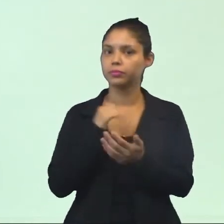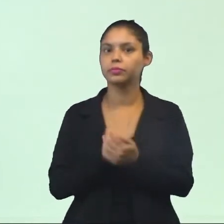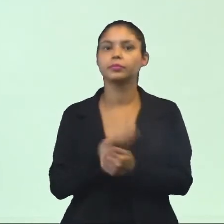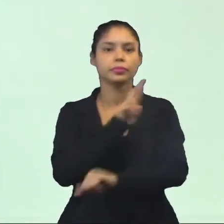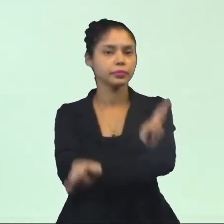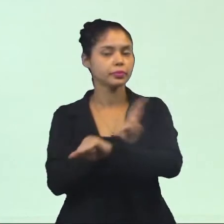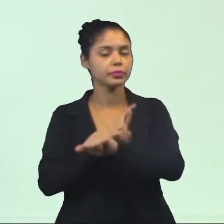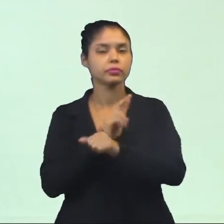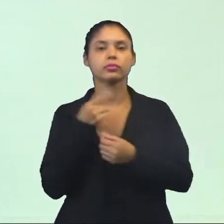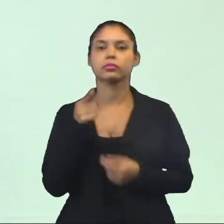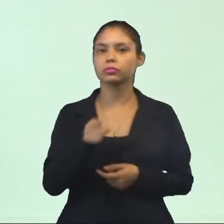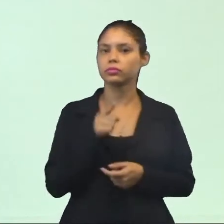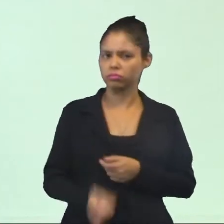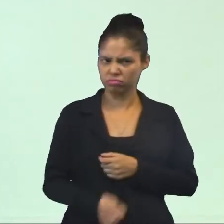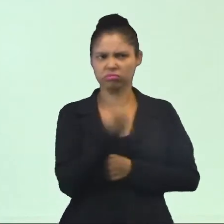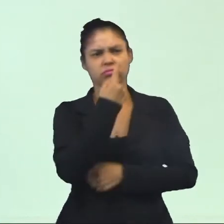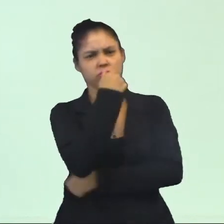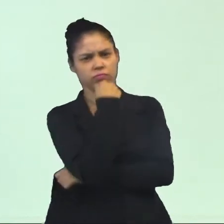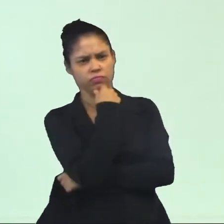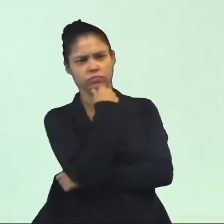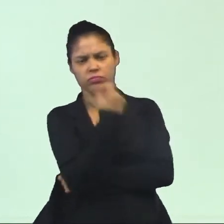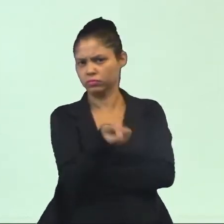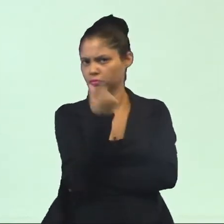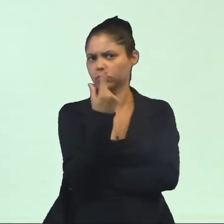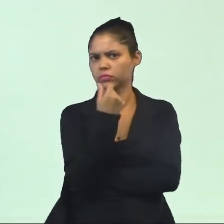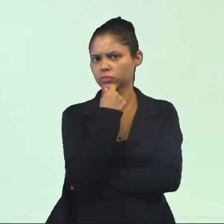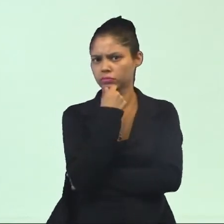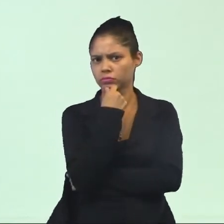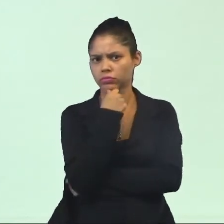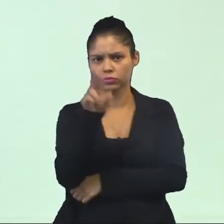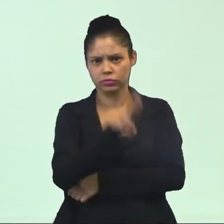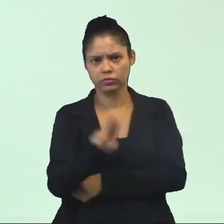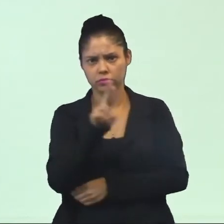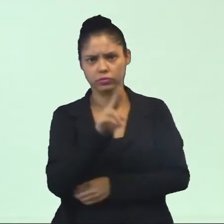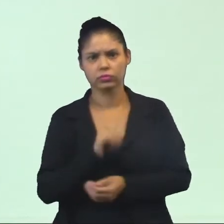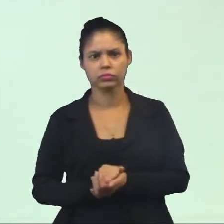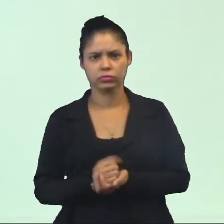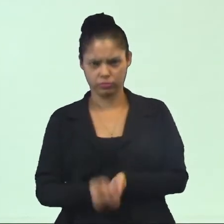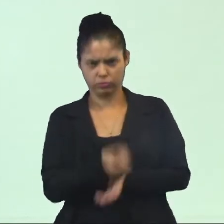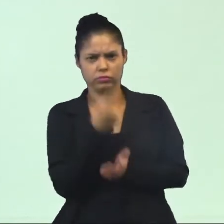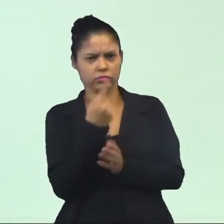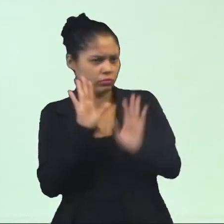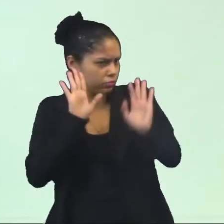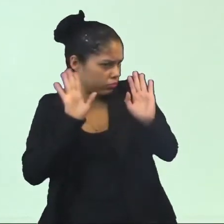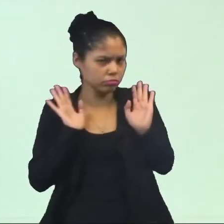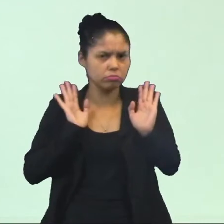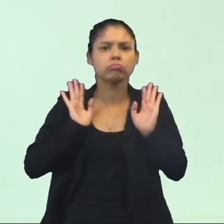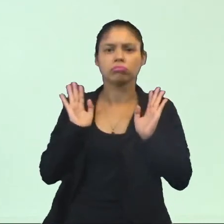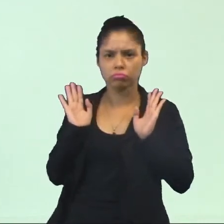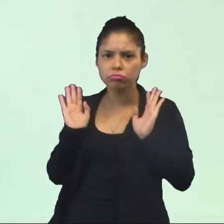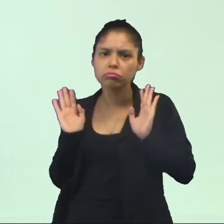religião que você mais estranha, você acha mais, vamos usar essa palavra, mais esquisita, para que você possa então quebrar